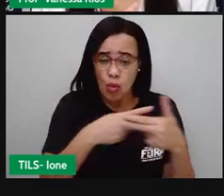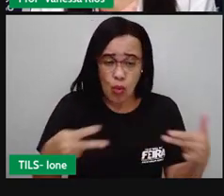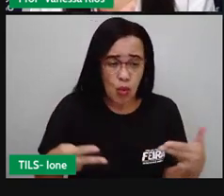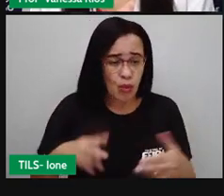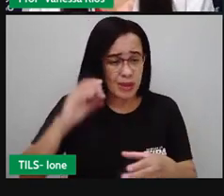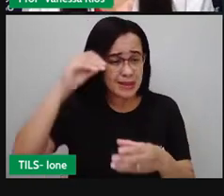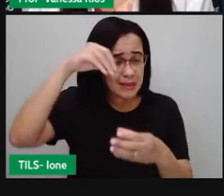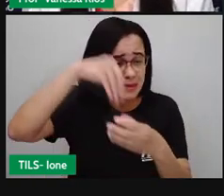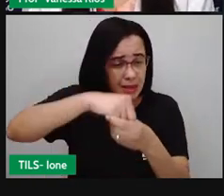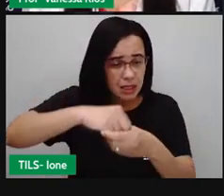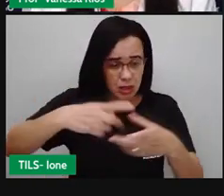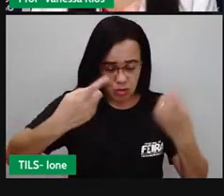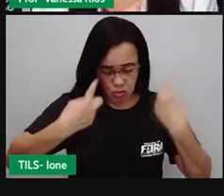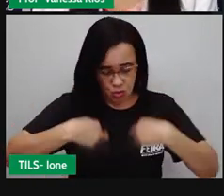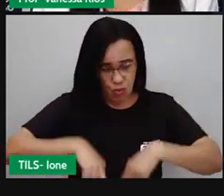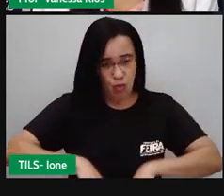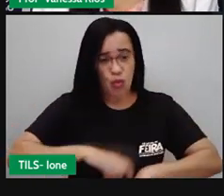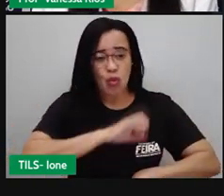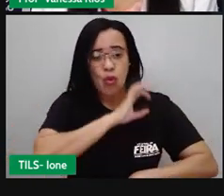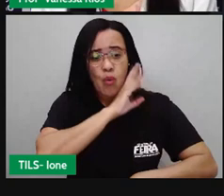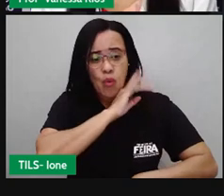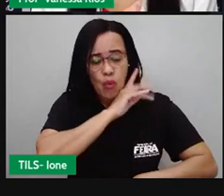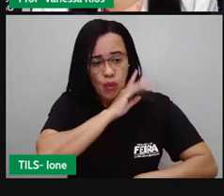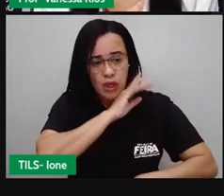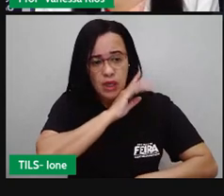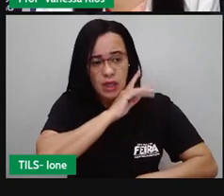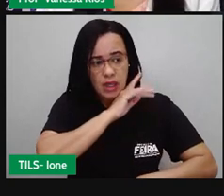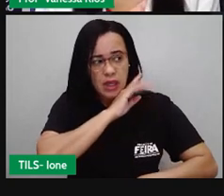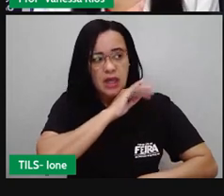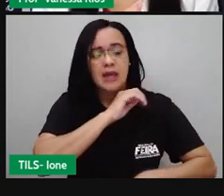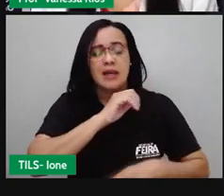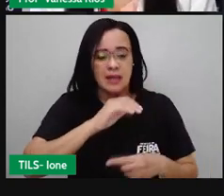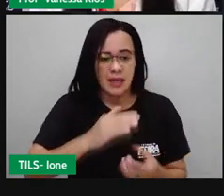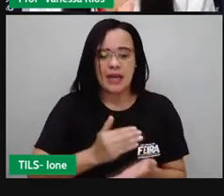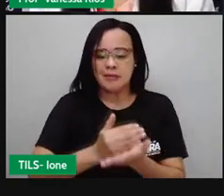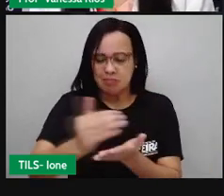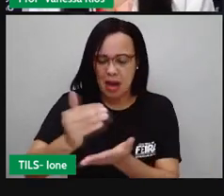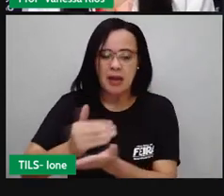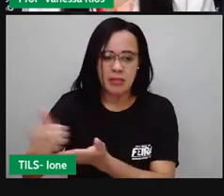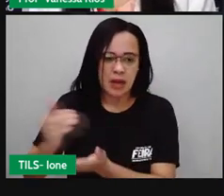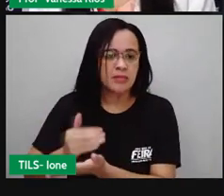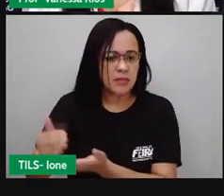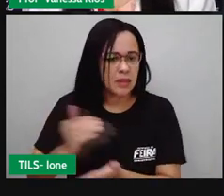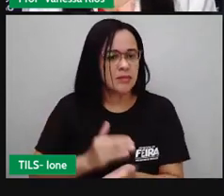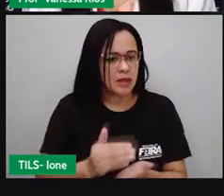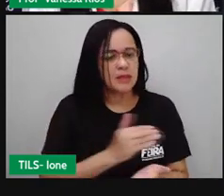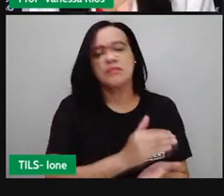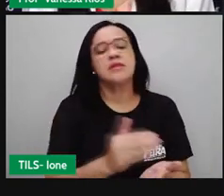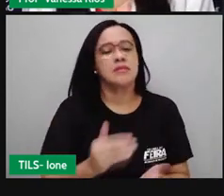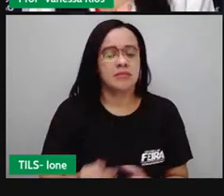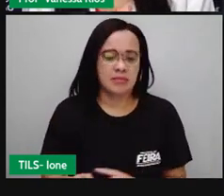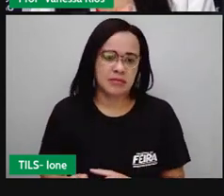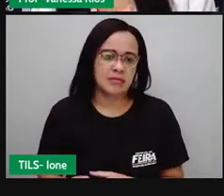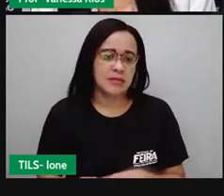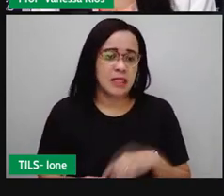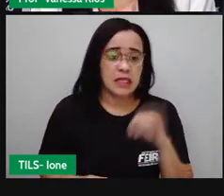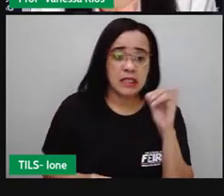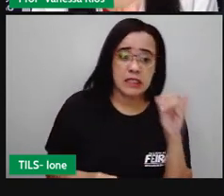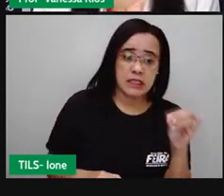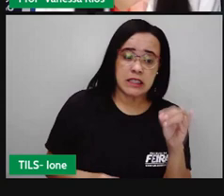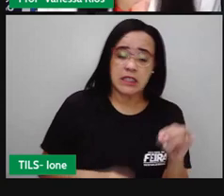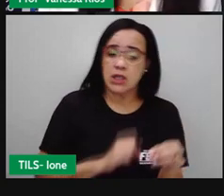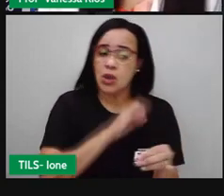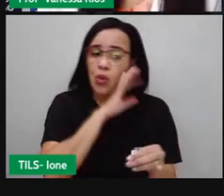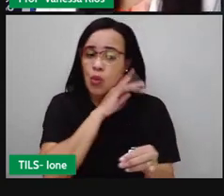devolvidos ao nosso corpo de uma forma limpa, né? Pura, onde aquelas substâncias que não fazem bem são retiradas